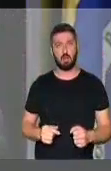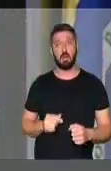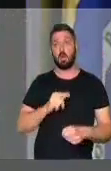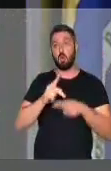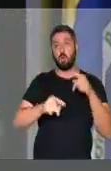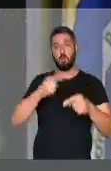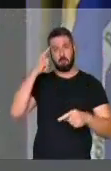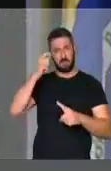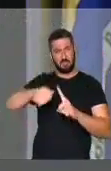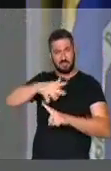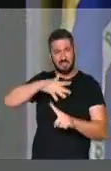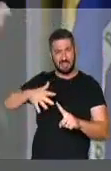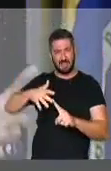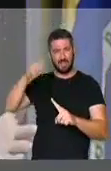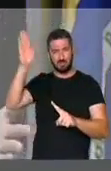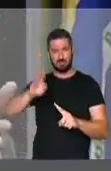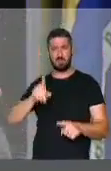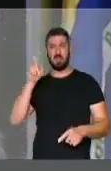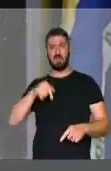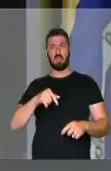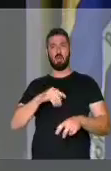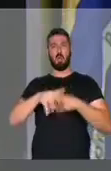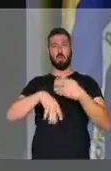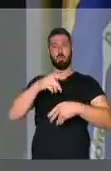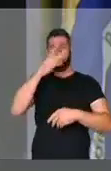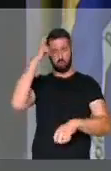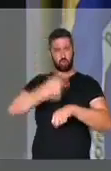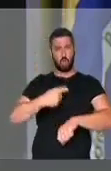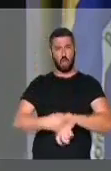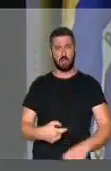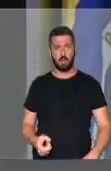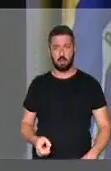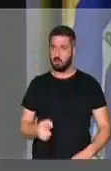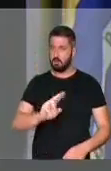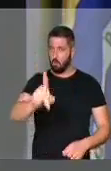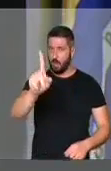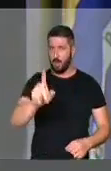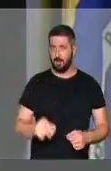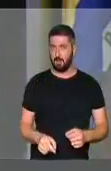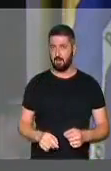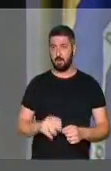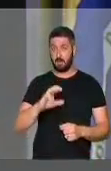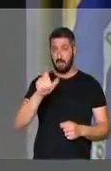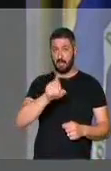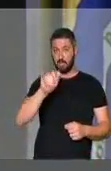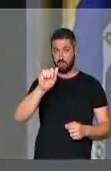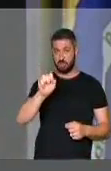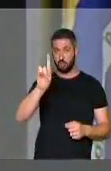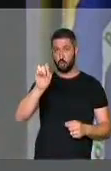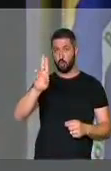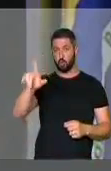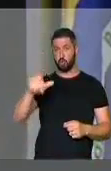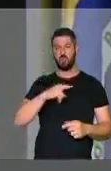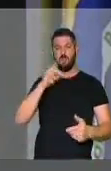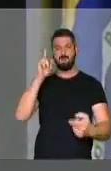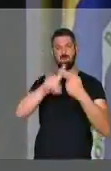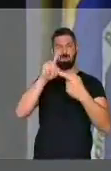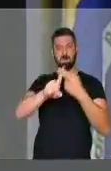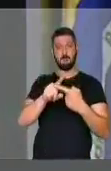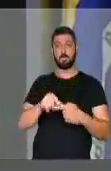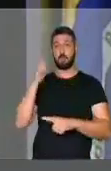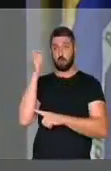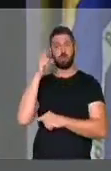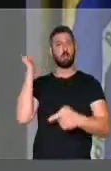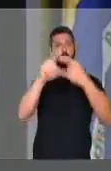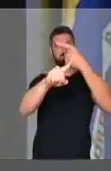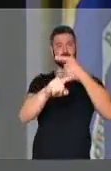povo que pensa que a sociedade brasileira é um amontoado de idiota. Não é. Em Caxia do Sul, nós demos o troco. No Rio Grande